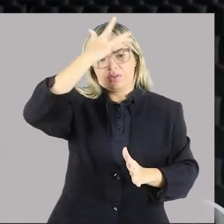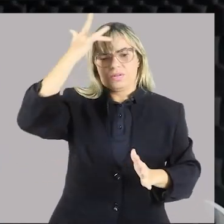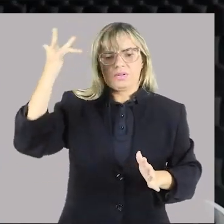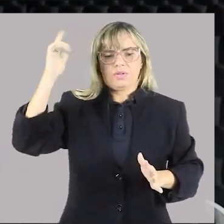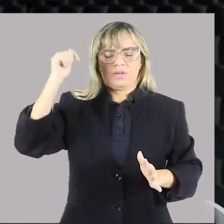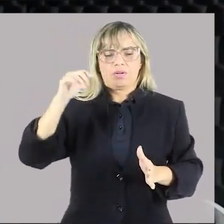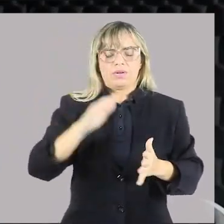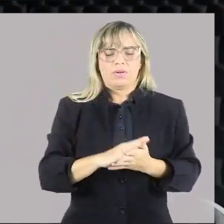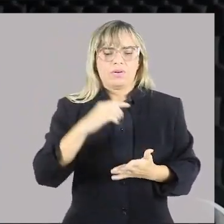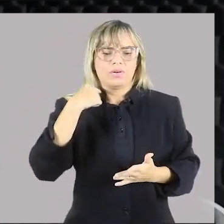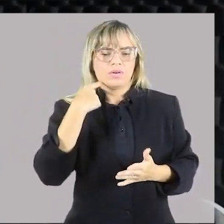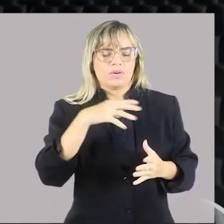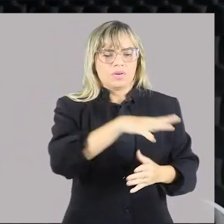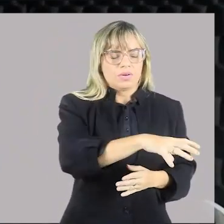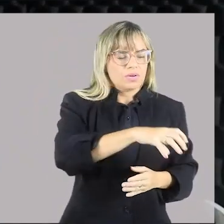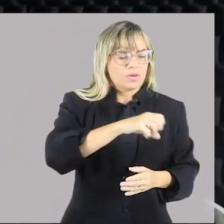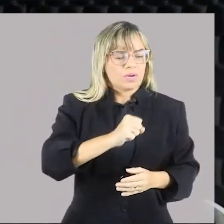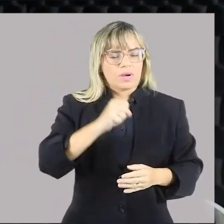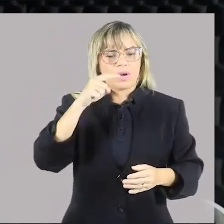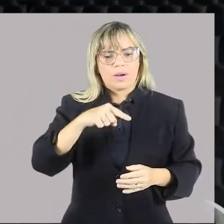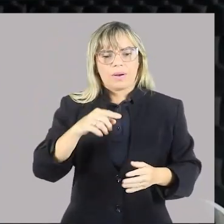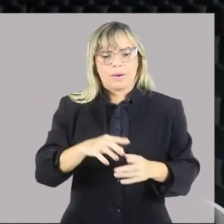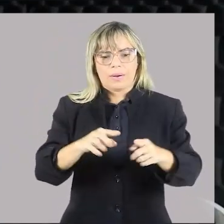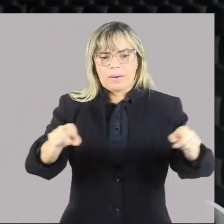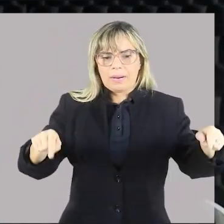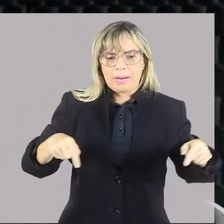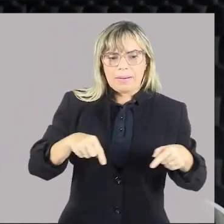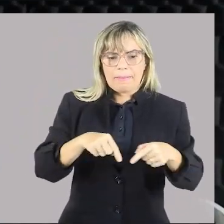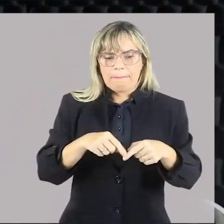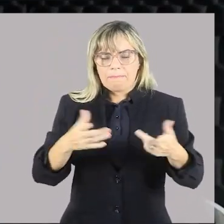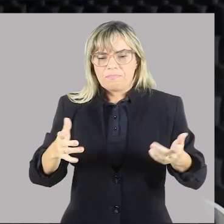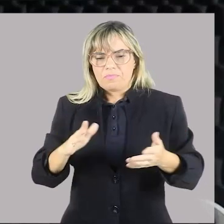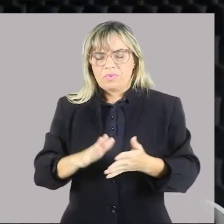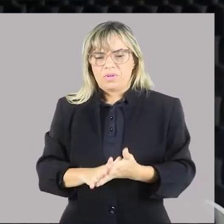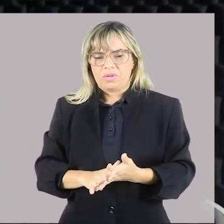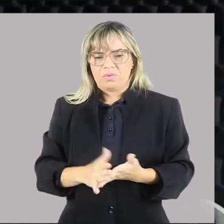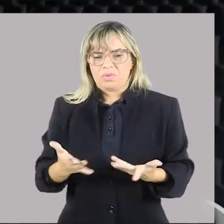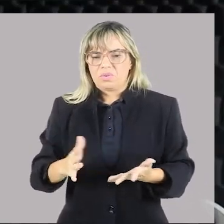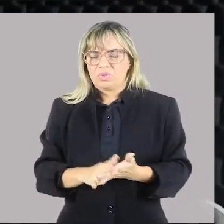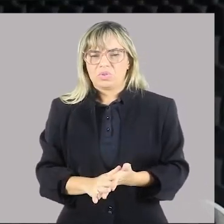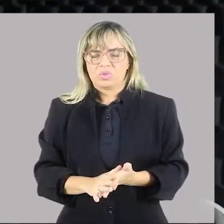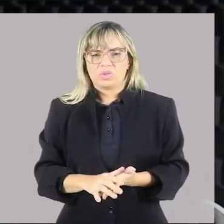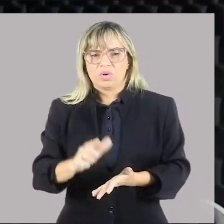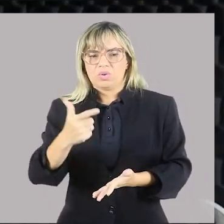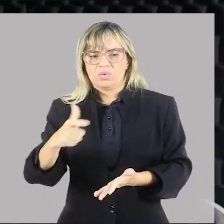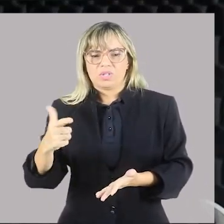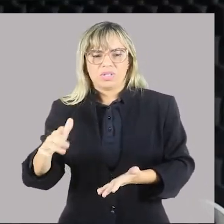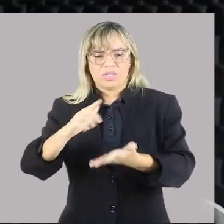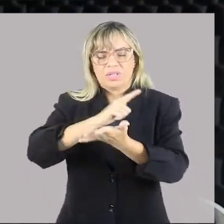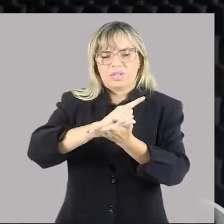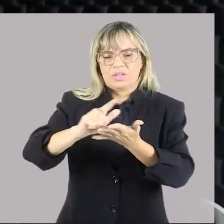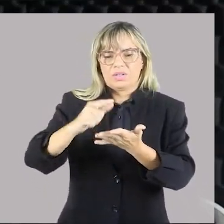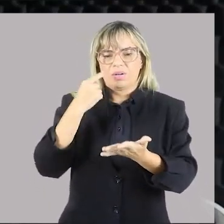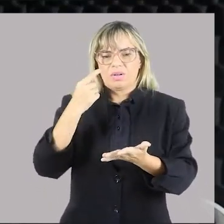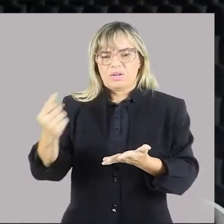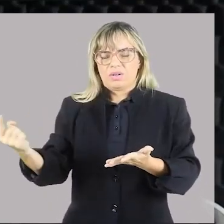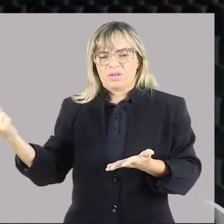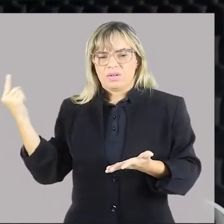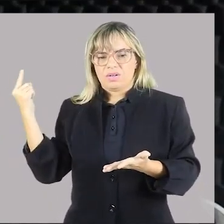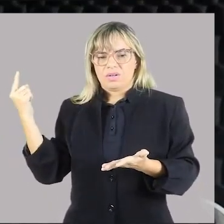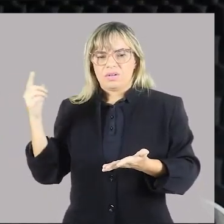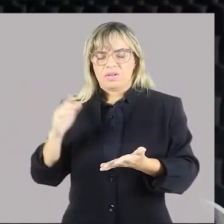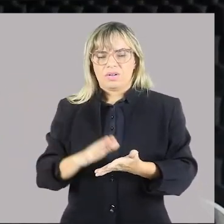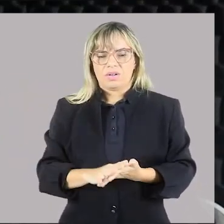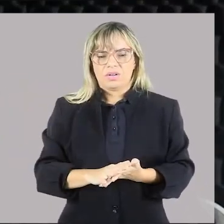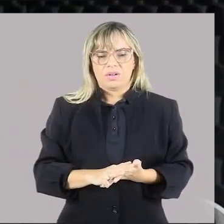catando lixo nos lixões é um ambiente totalmente insalubre. E aqui nós temos os esgotos que são lançados in natura nos corpos